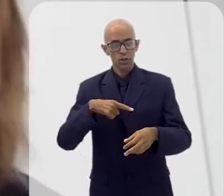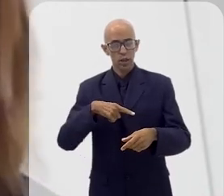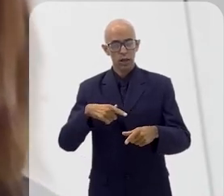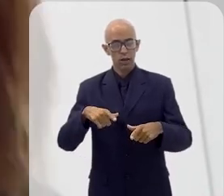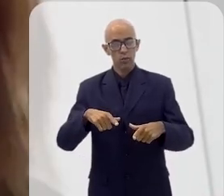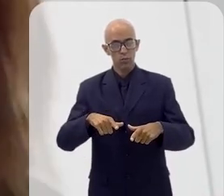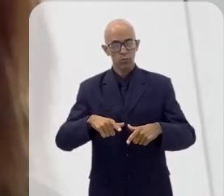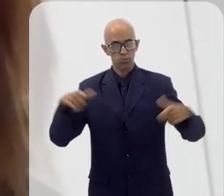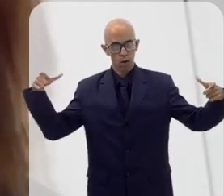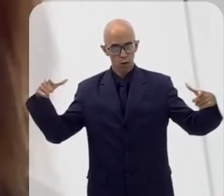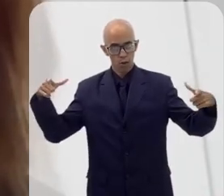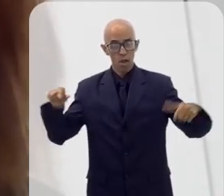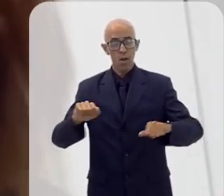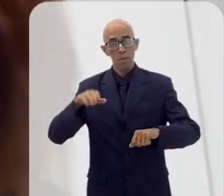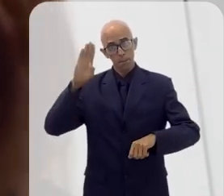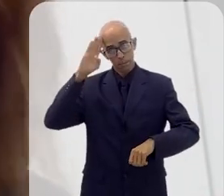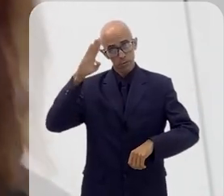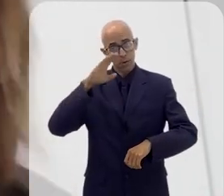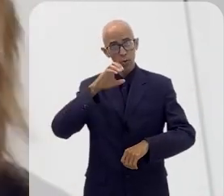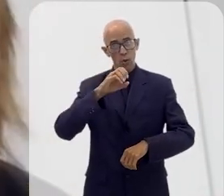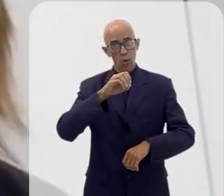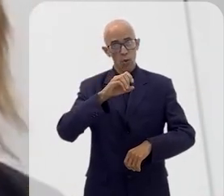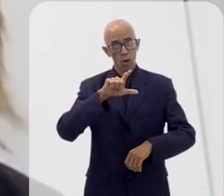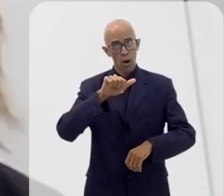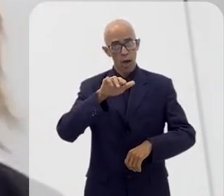principalmente com as olarias.